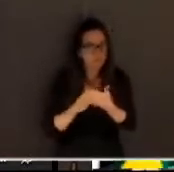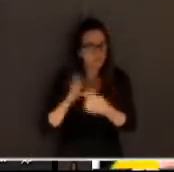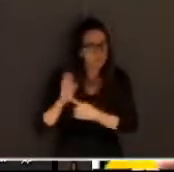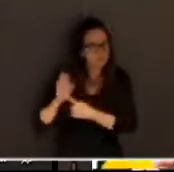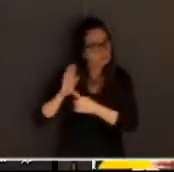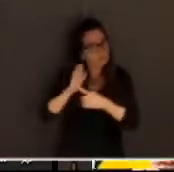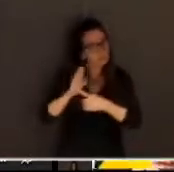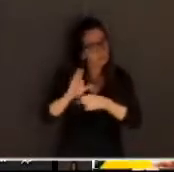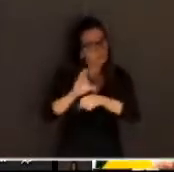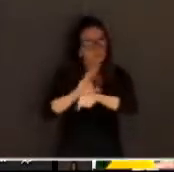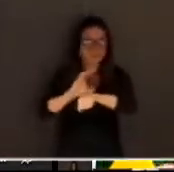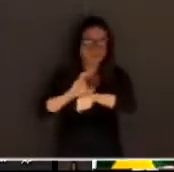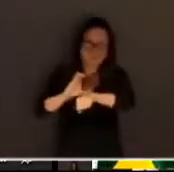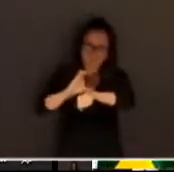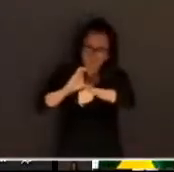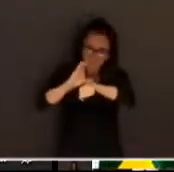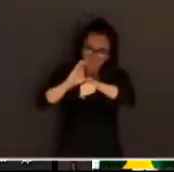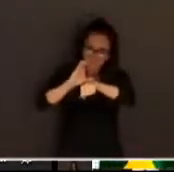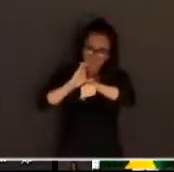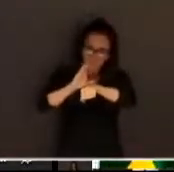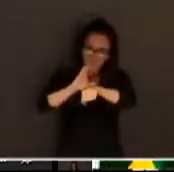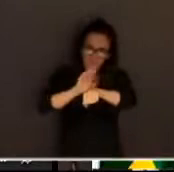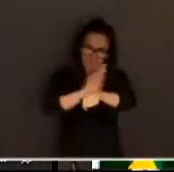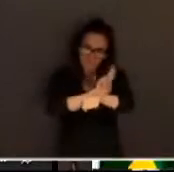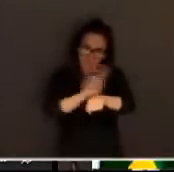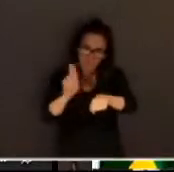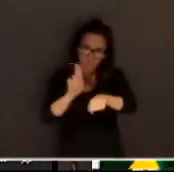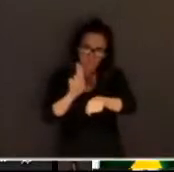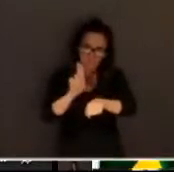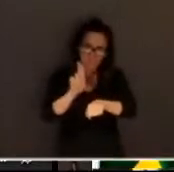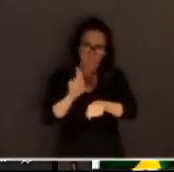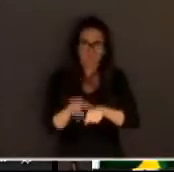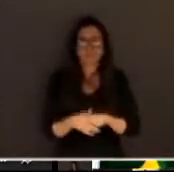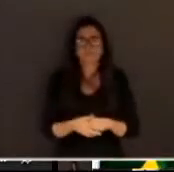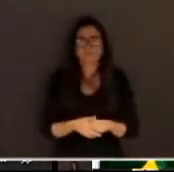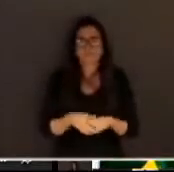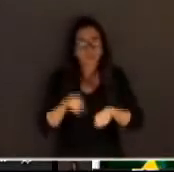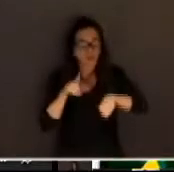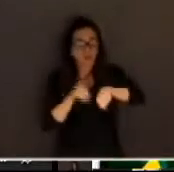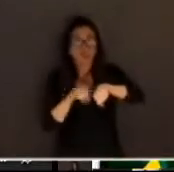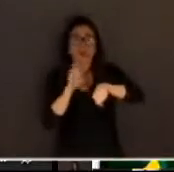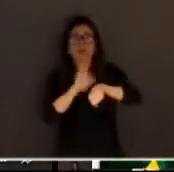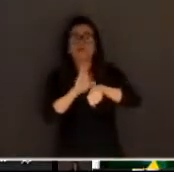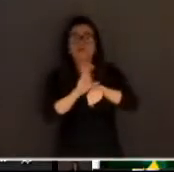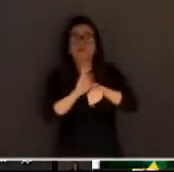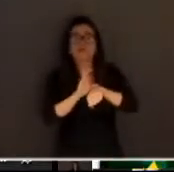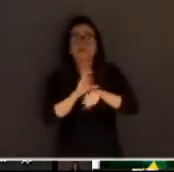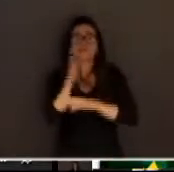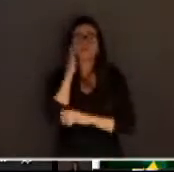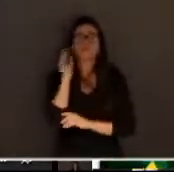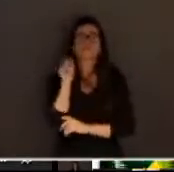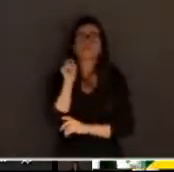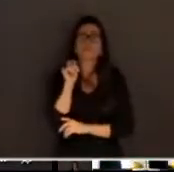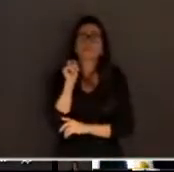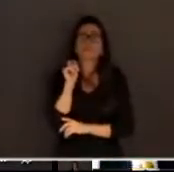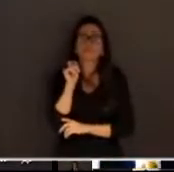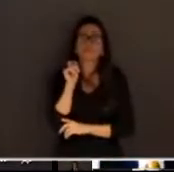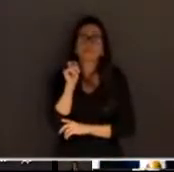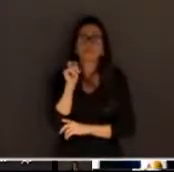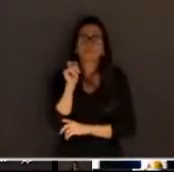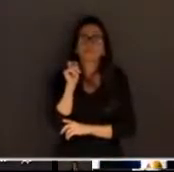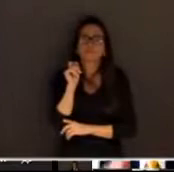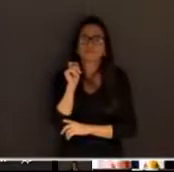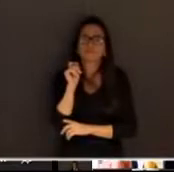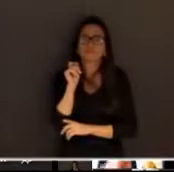Guimarães o livrinho é a Constituição Federal e a Constituição Federal nós sabemos todos ela é